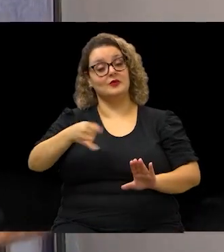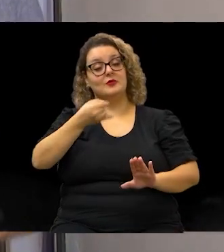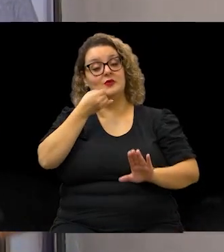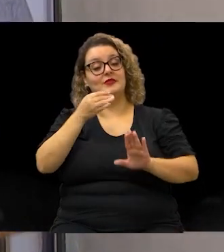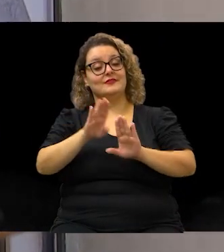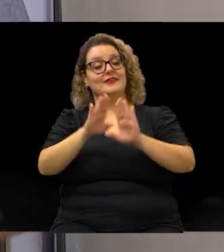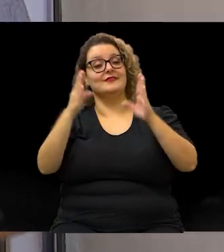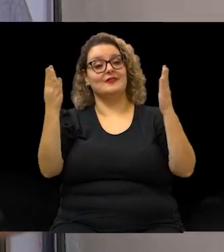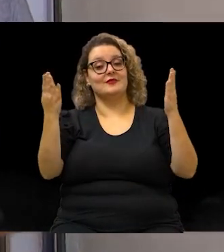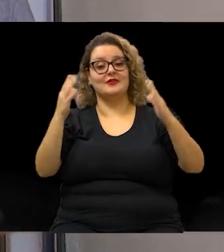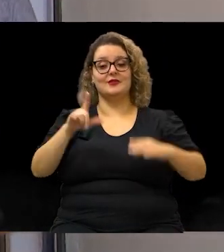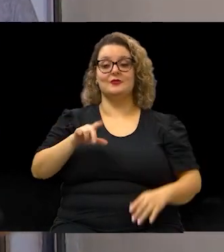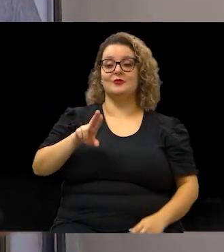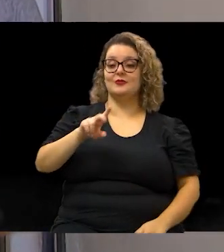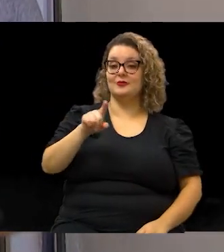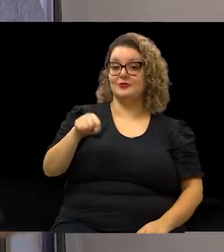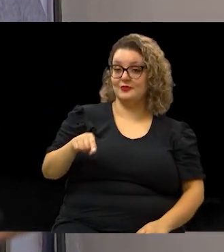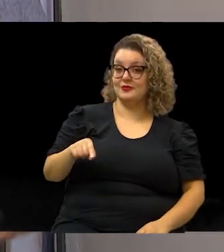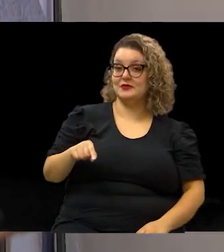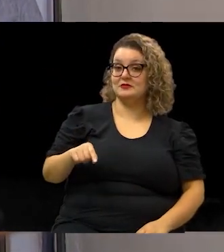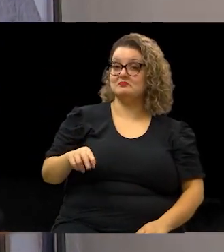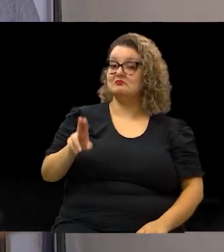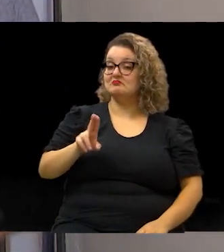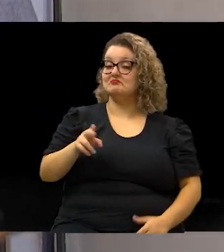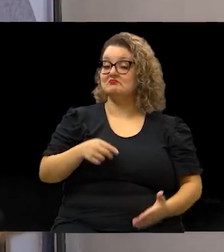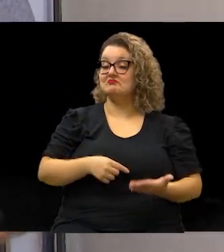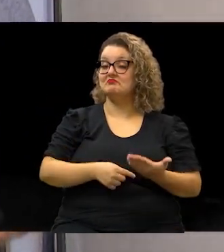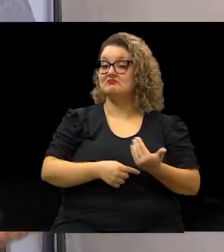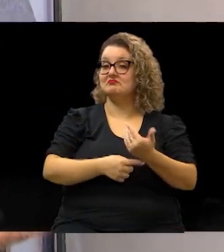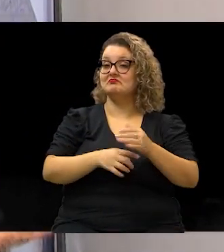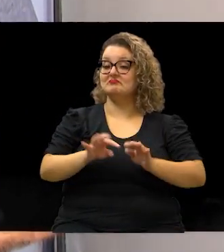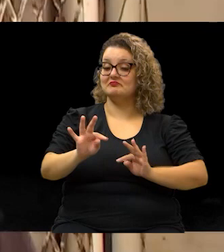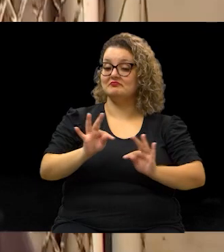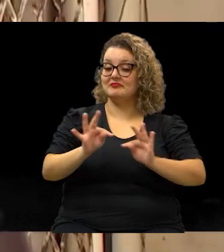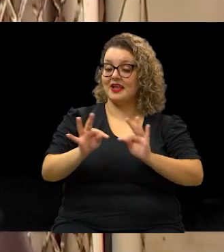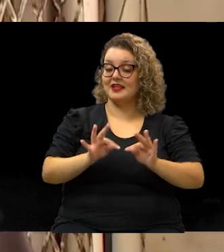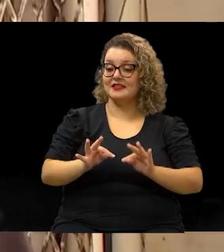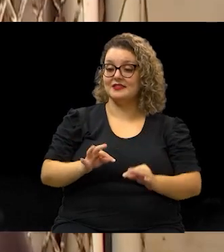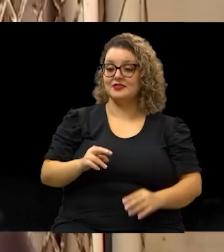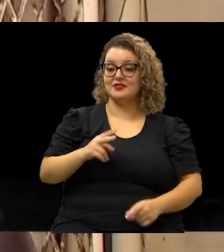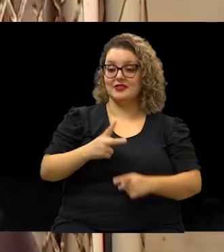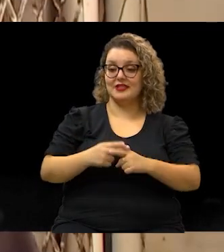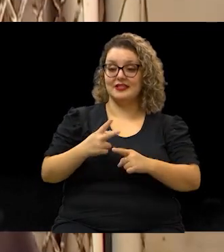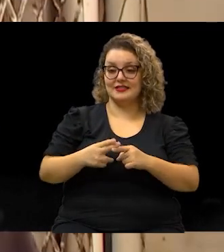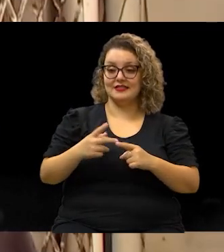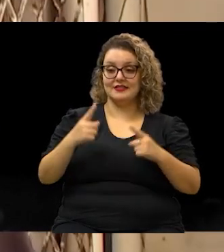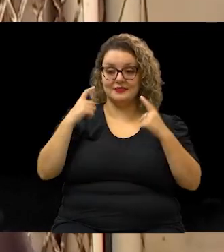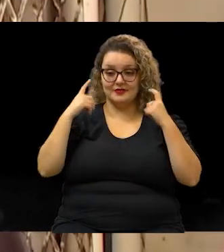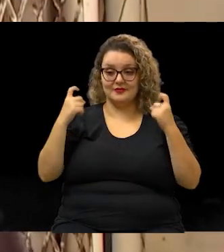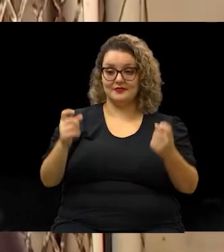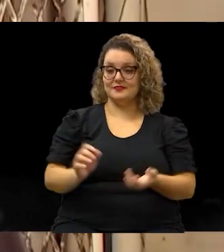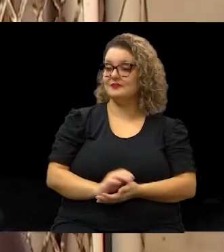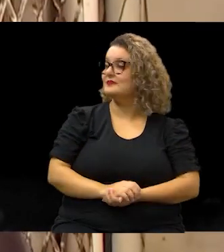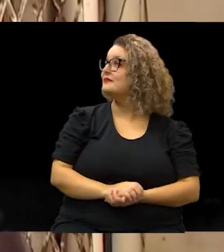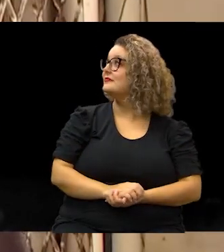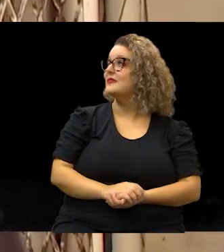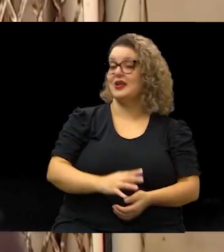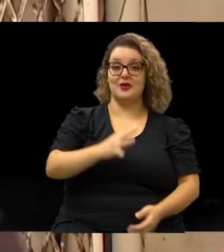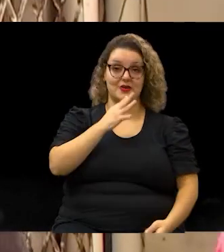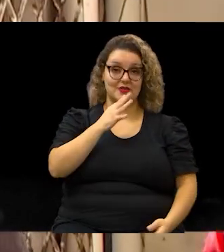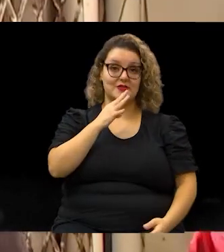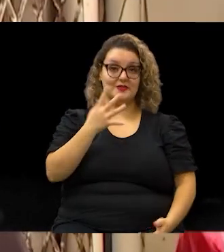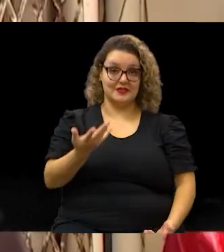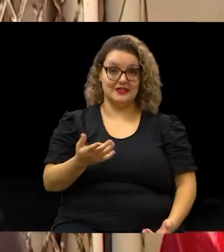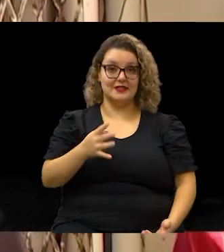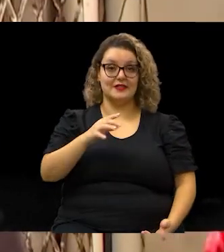só, pôde explorar técnicas de edição de áudio. Quando eu conheci o Luiz no ônibus, Luiz me disse